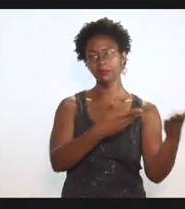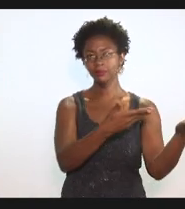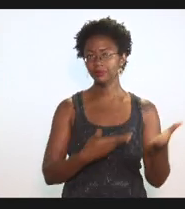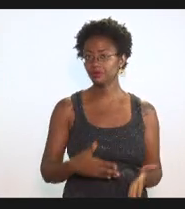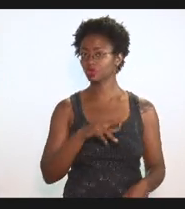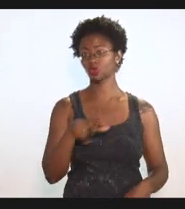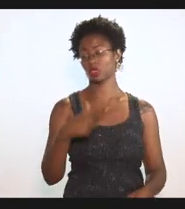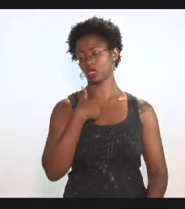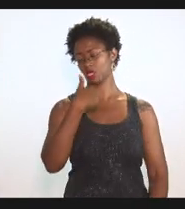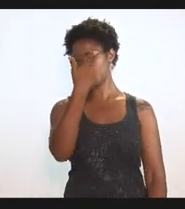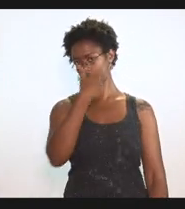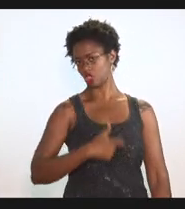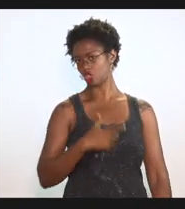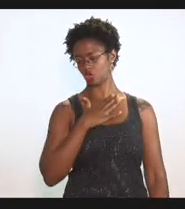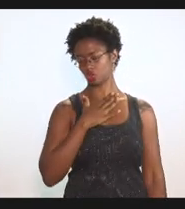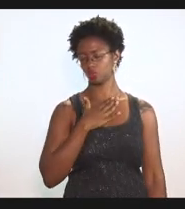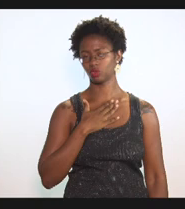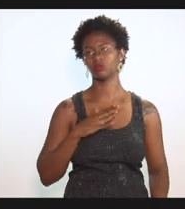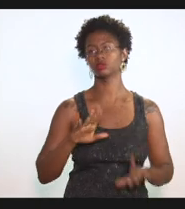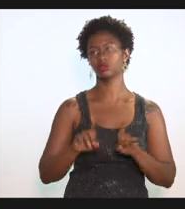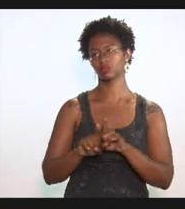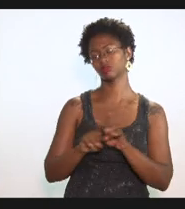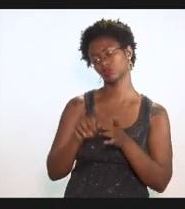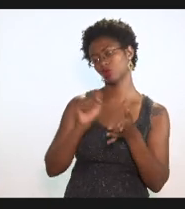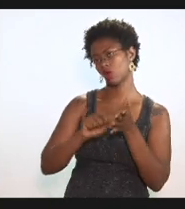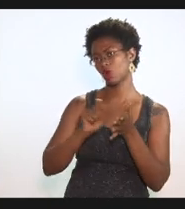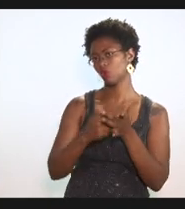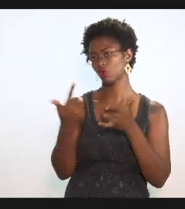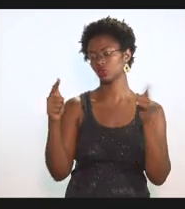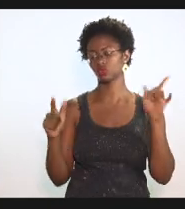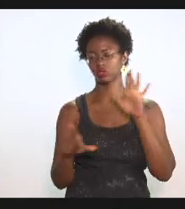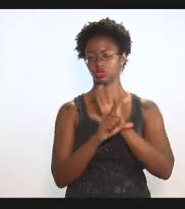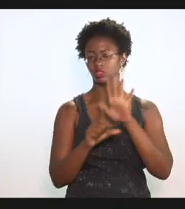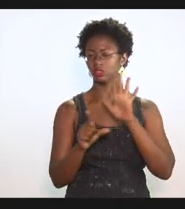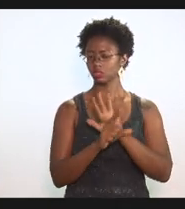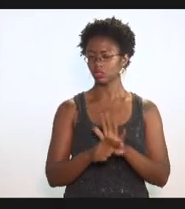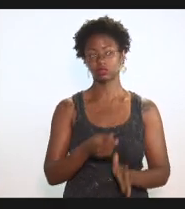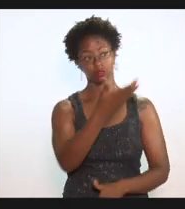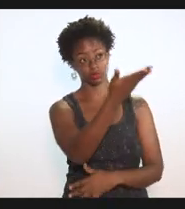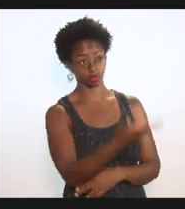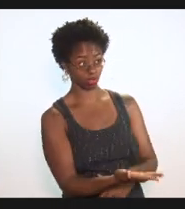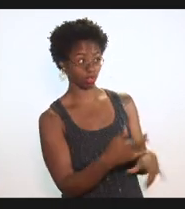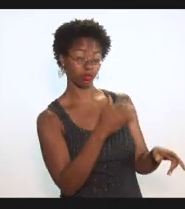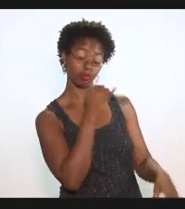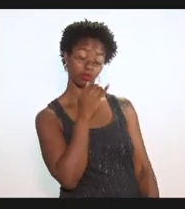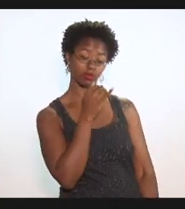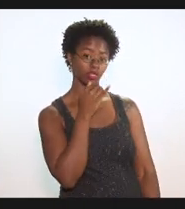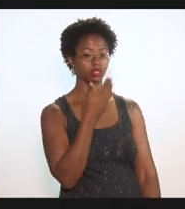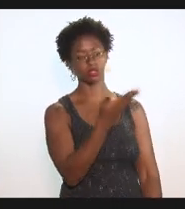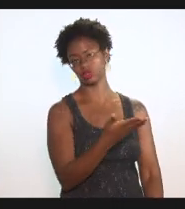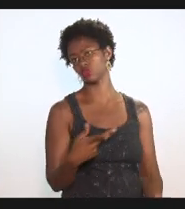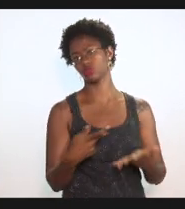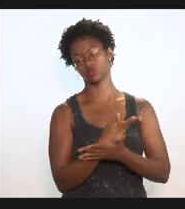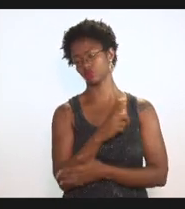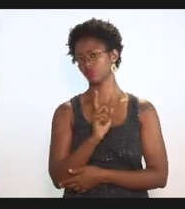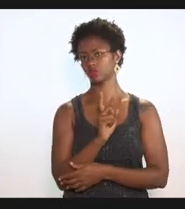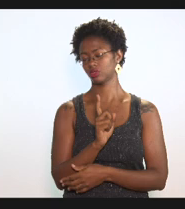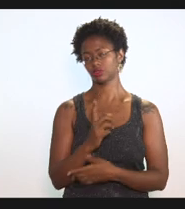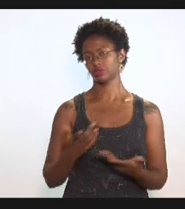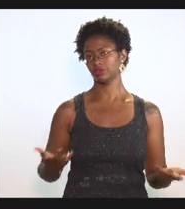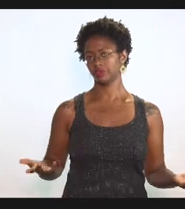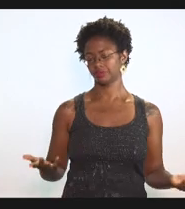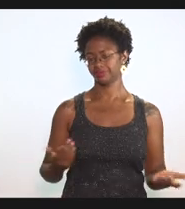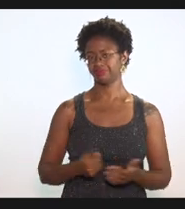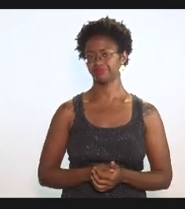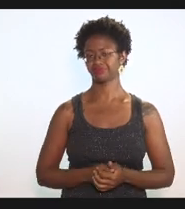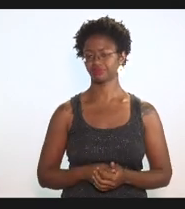mim não aos demais autores da lei as comissões vossa excelência por exemplo e isto definitivamente não ocorreu doutora Priscila